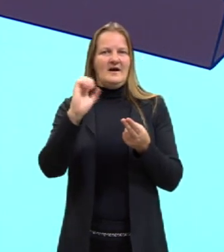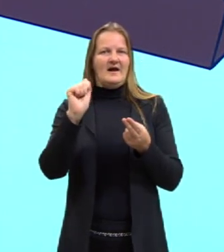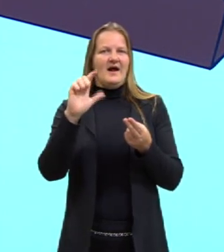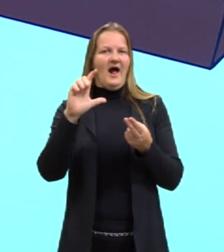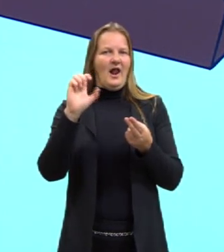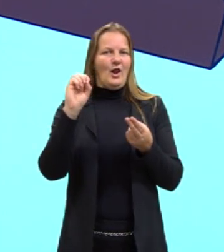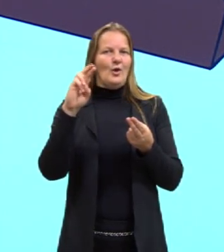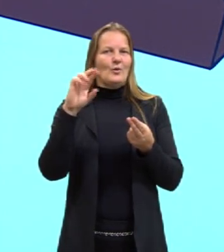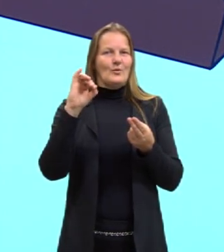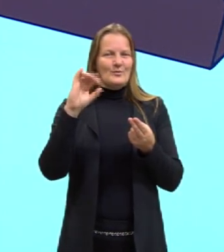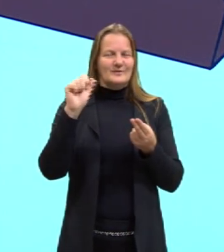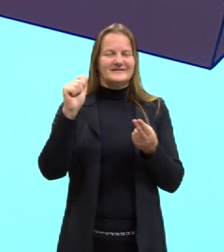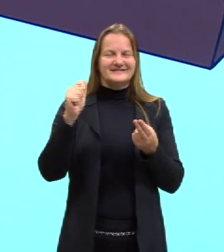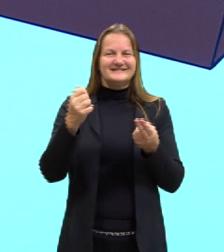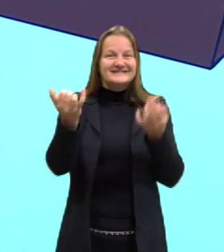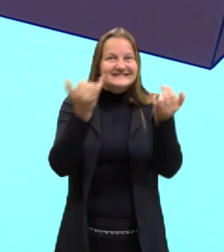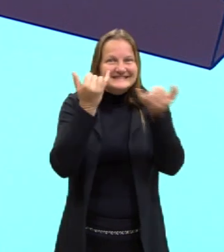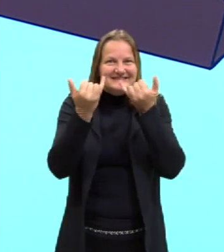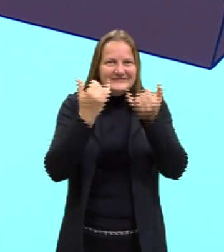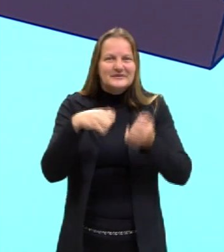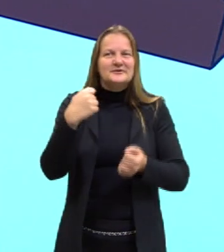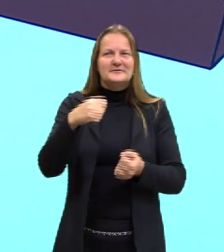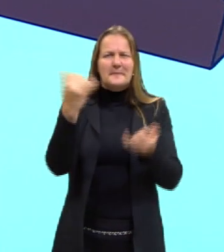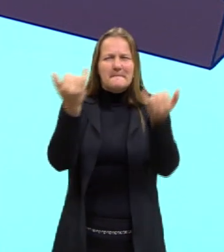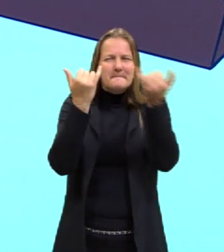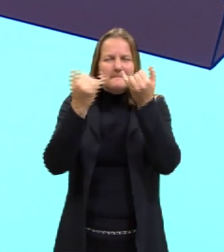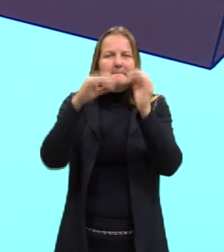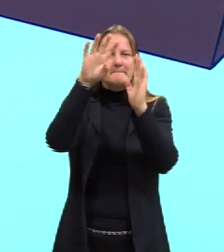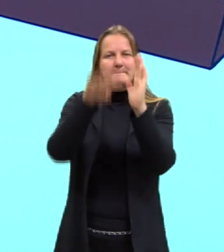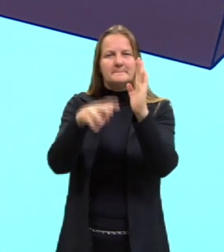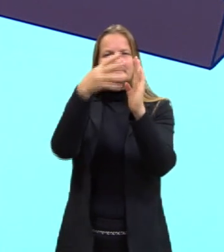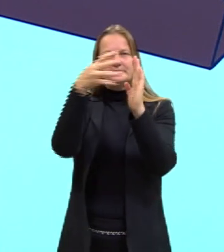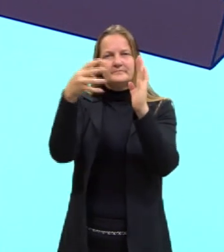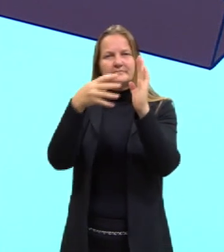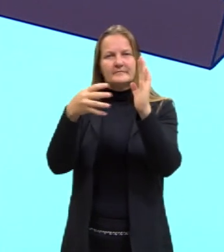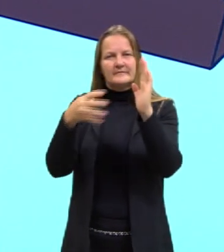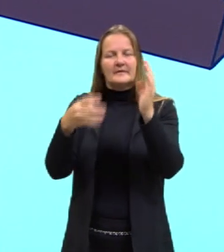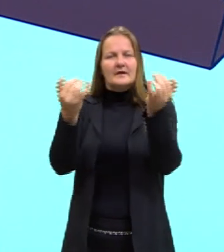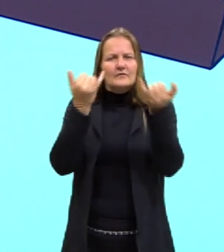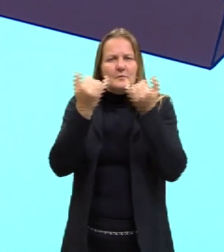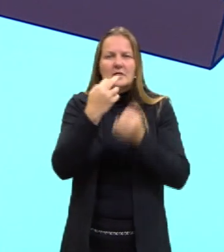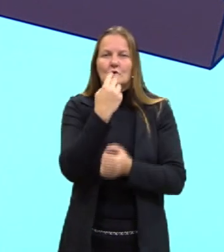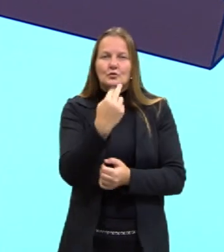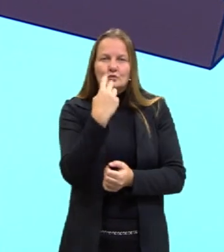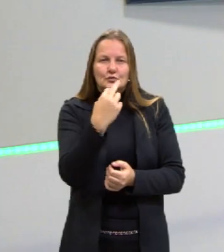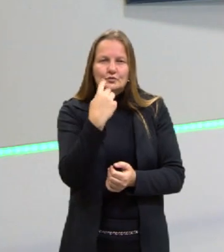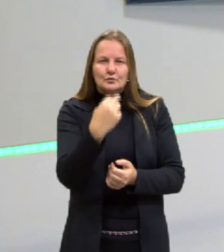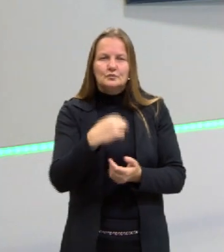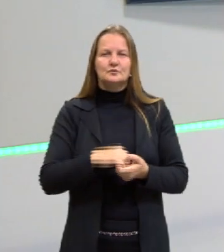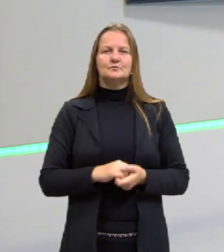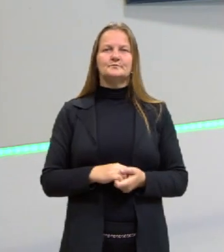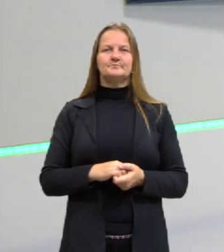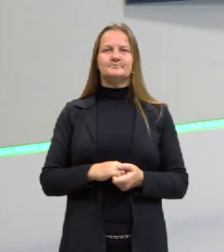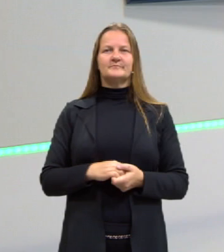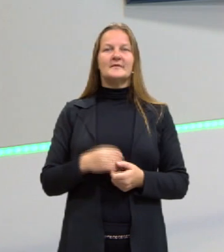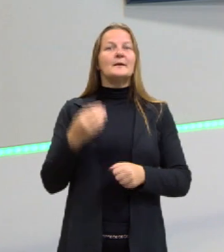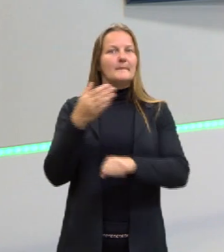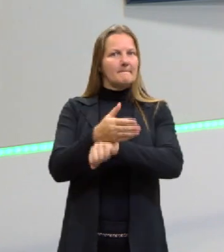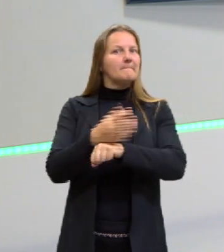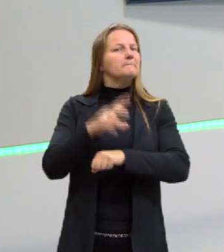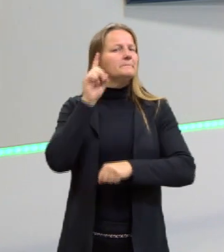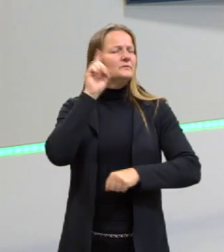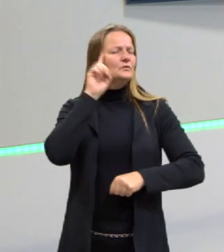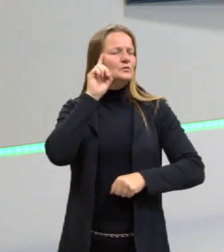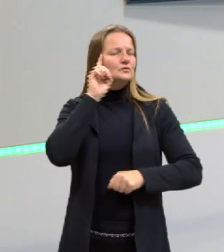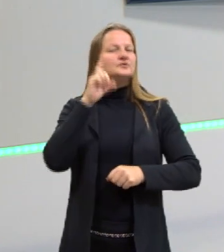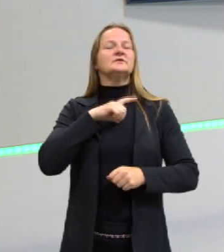essa é uma das informações que a gente tem em todas as tabelas de informação nutricional, certo? Então, está bem presente no nosso dia a